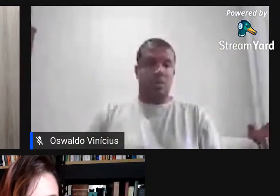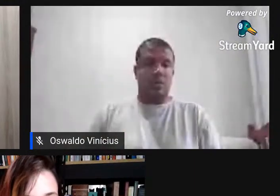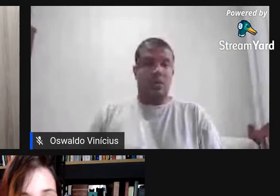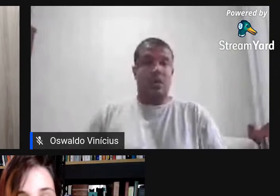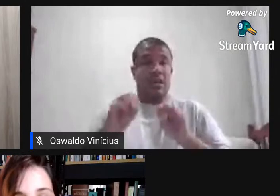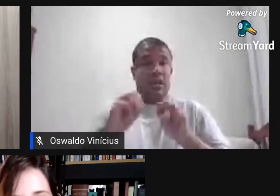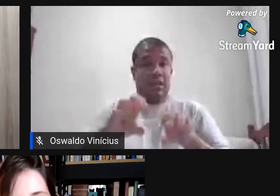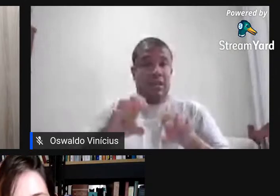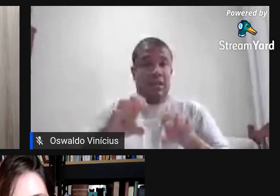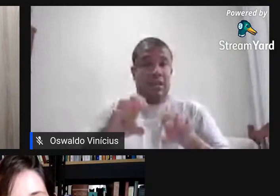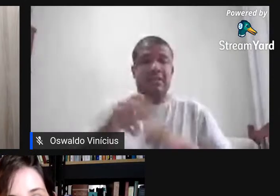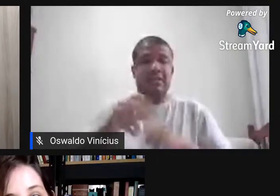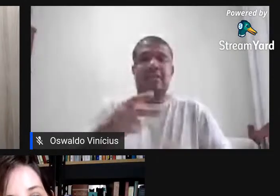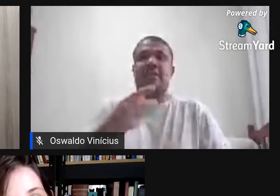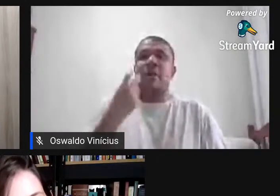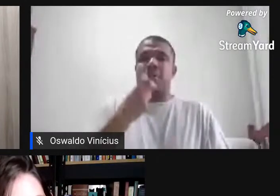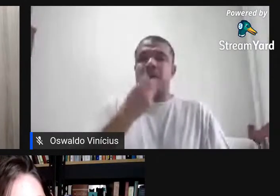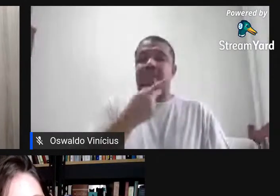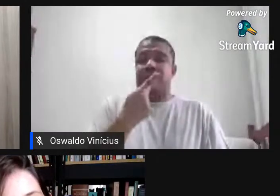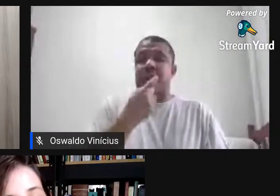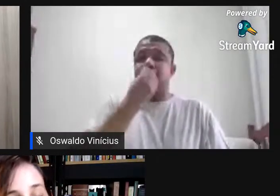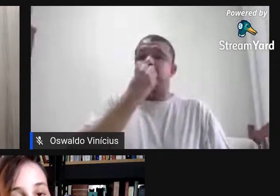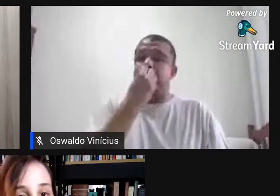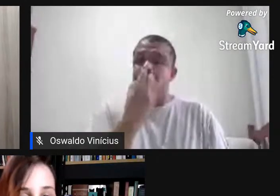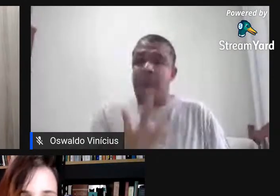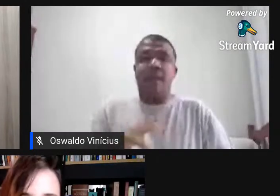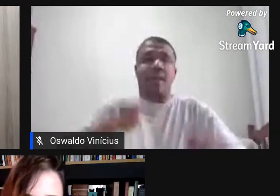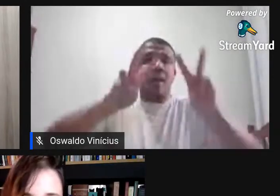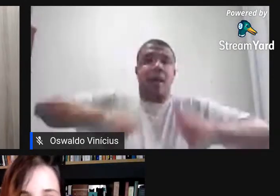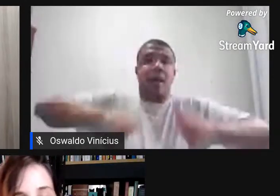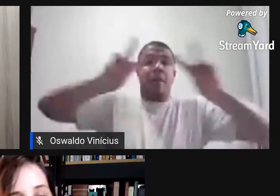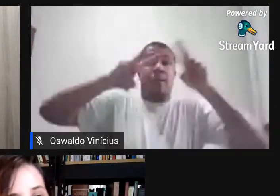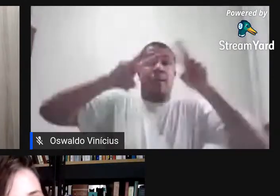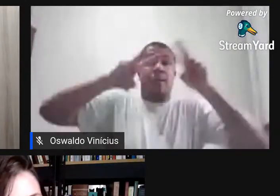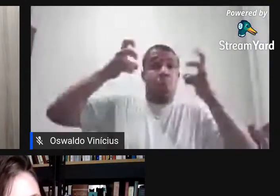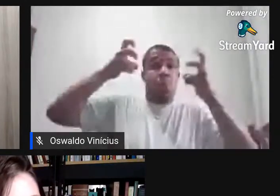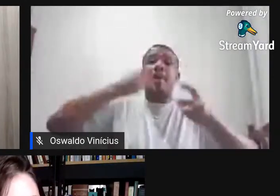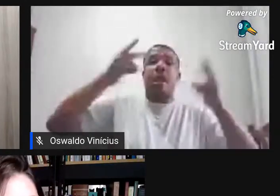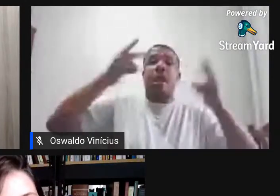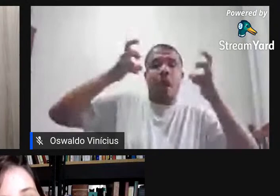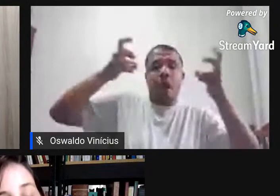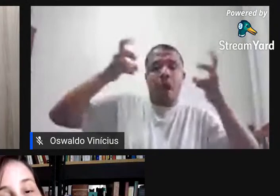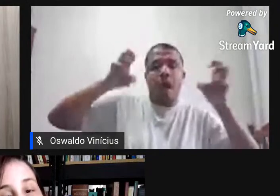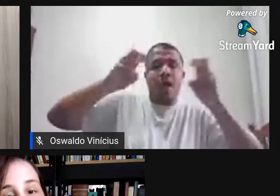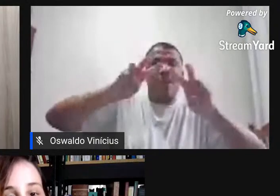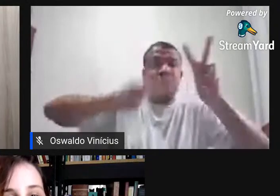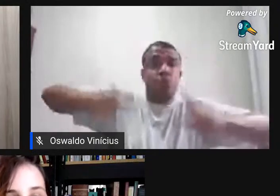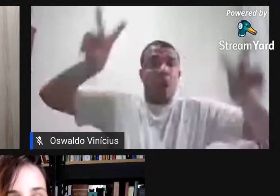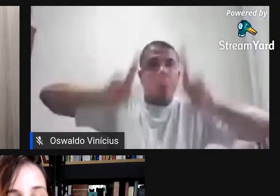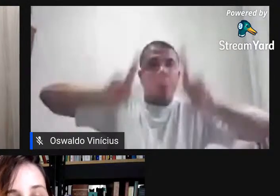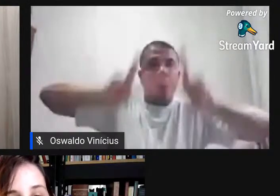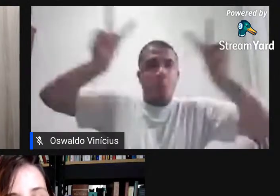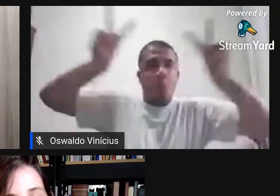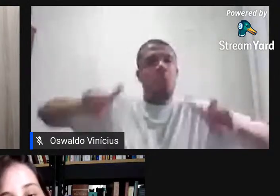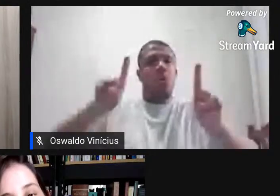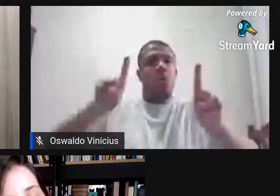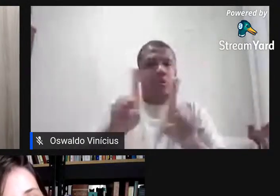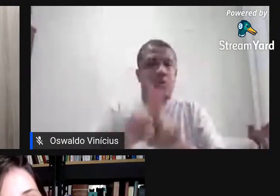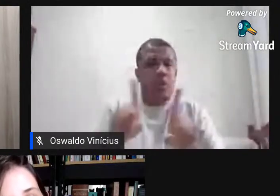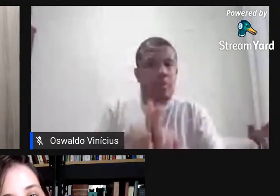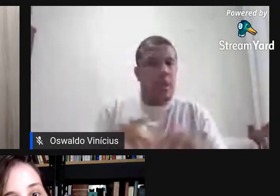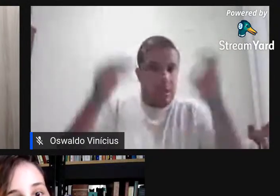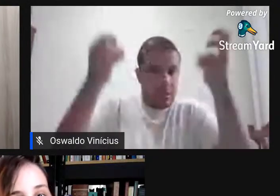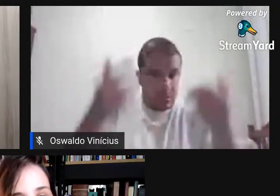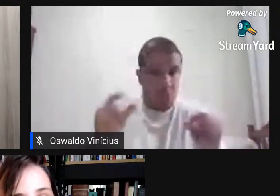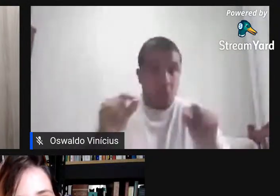falar melhor, como analisar melhor as artes visuais, que é o professor Ângelo, que está sempre na disciplina. E também a gente contou com